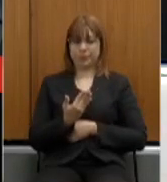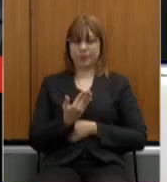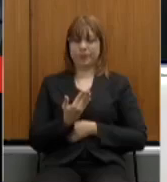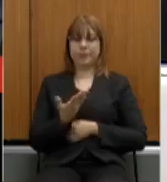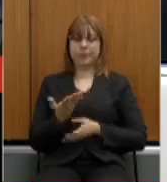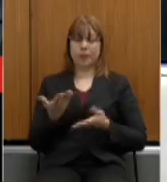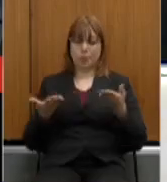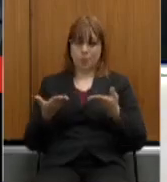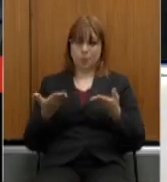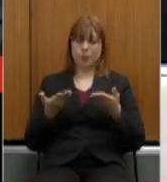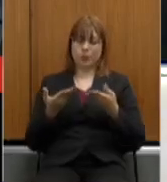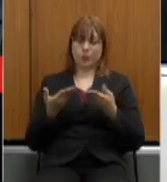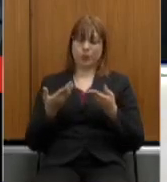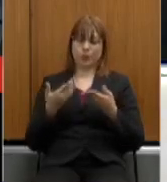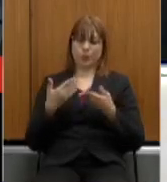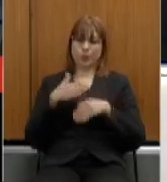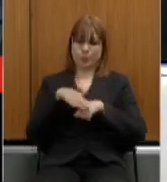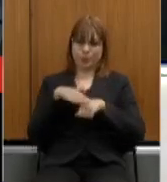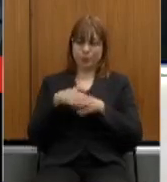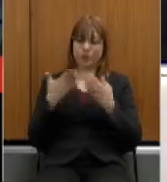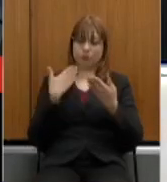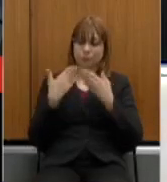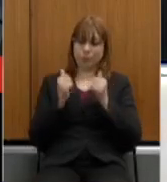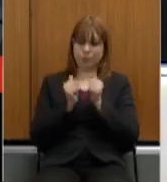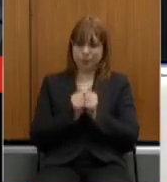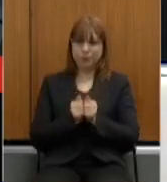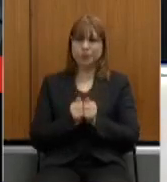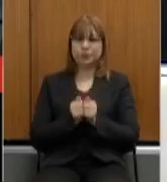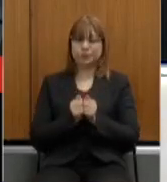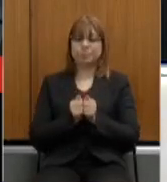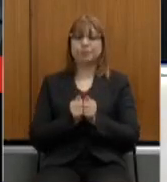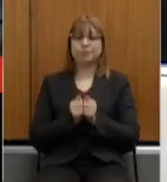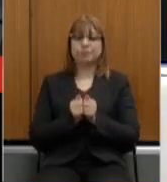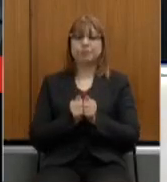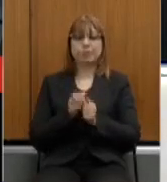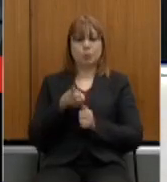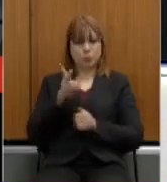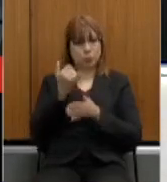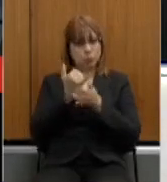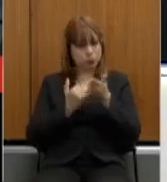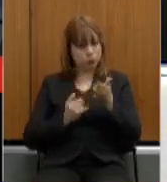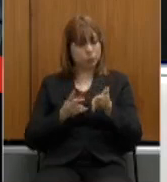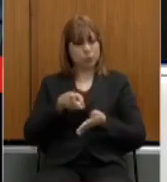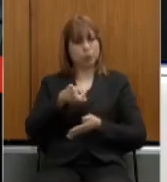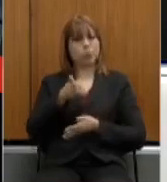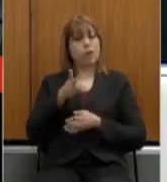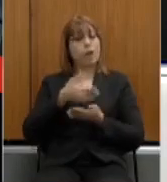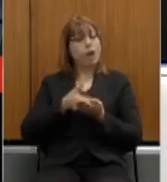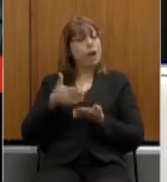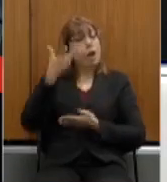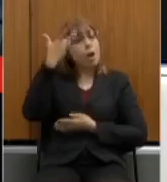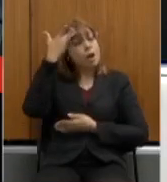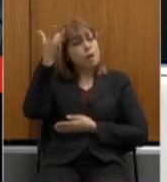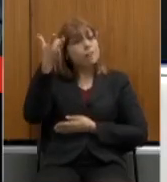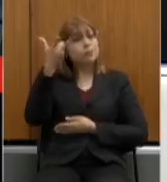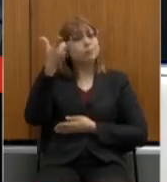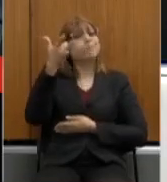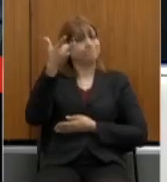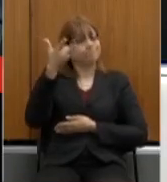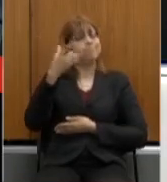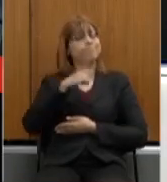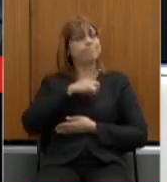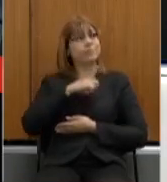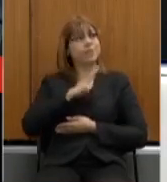palavra nessa discussão na parte da tarde continua aberta esta inscrição e a partir de amanhã vamos receber